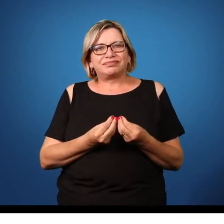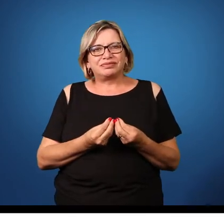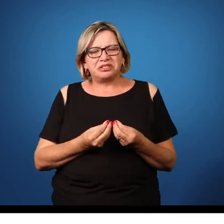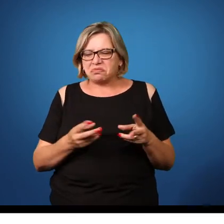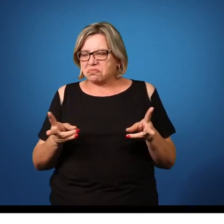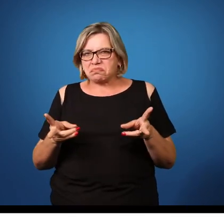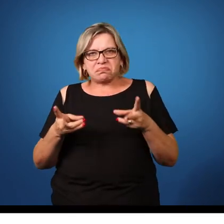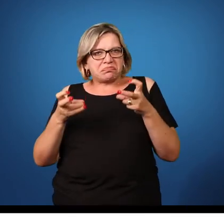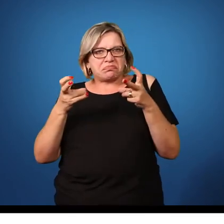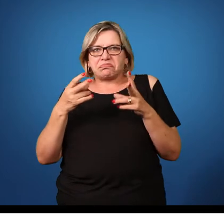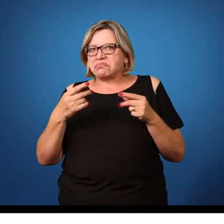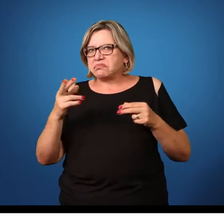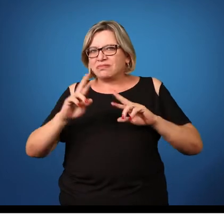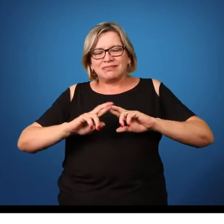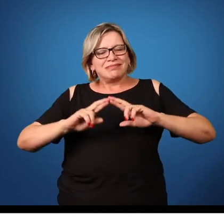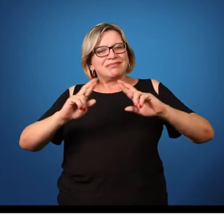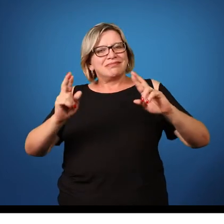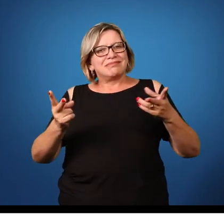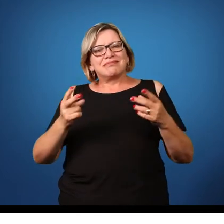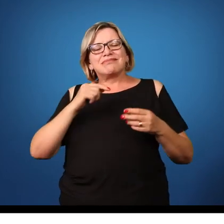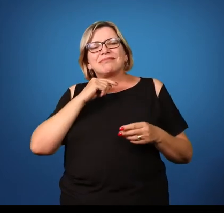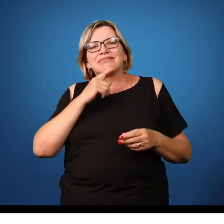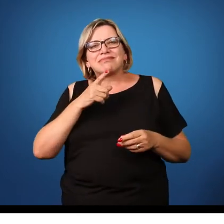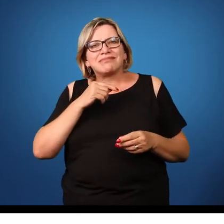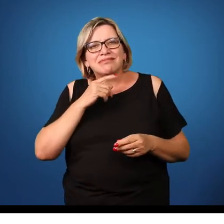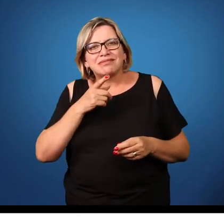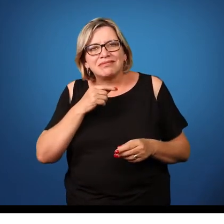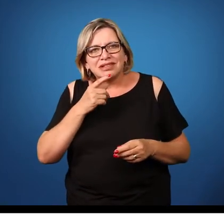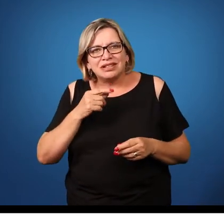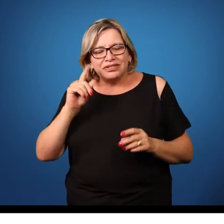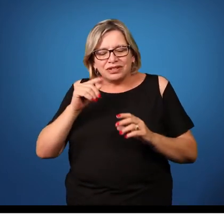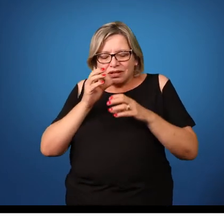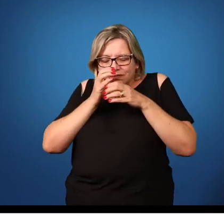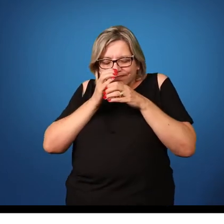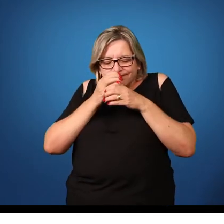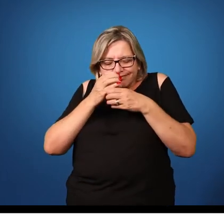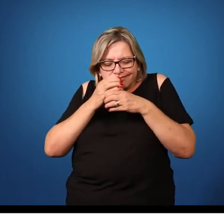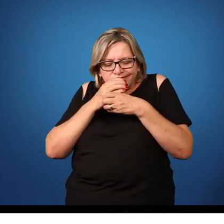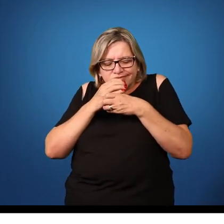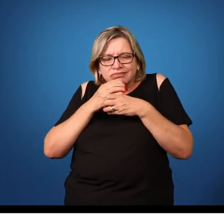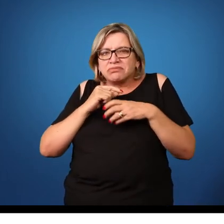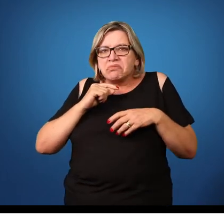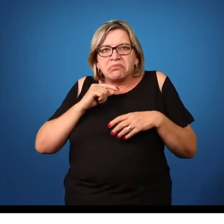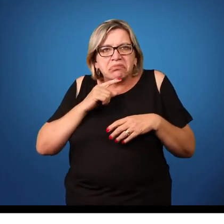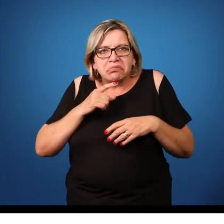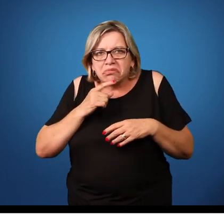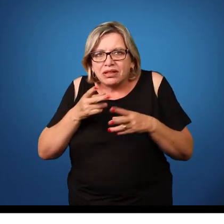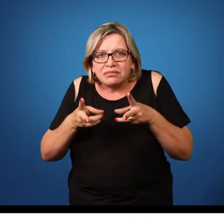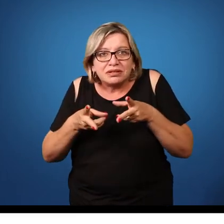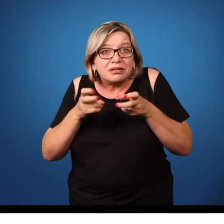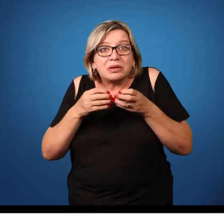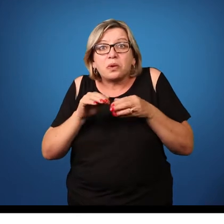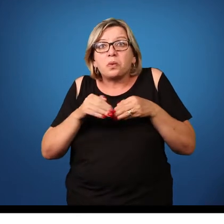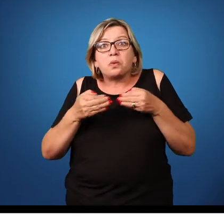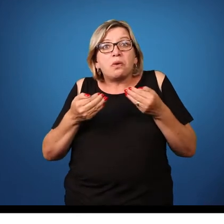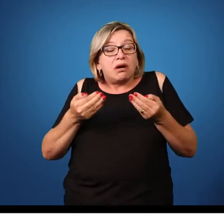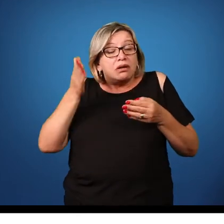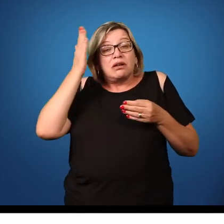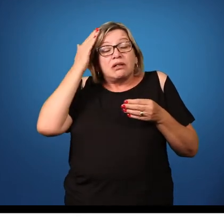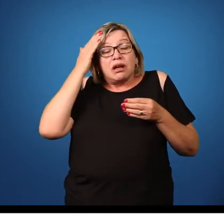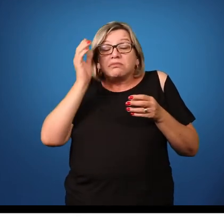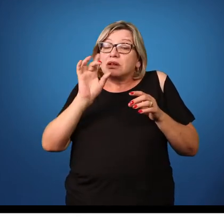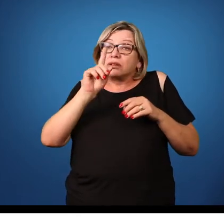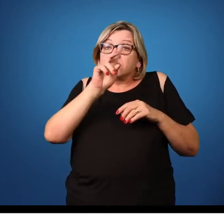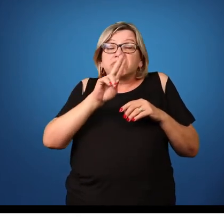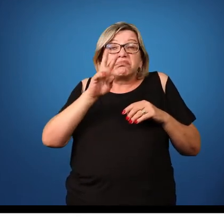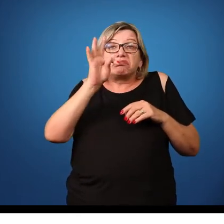consegue diferenciar quando se faz exames se se trata de uma tênia solium saginata. Sabe-se que apenas é uma